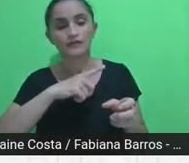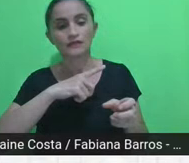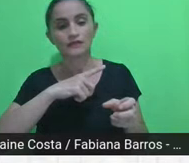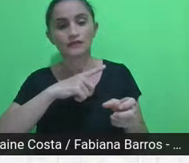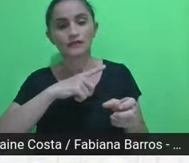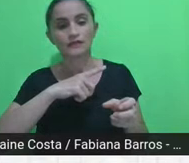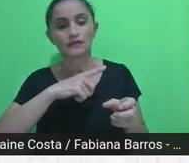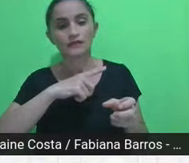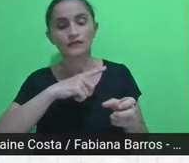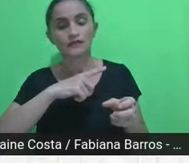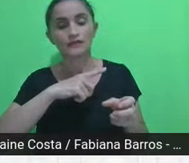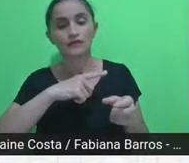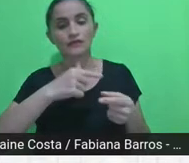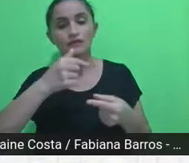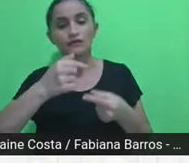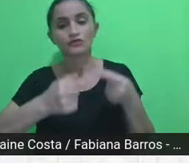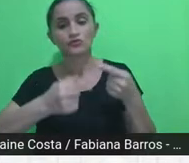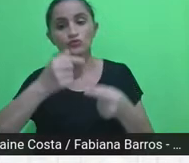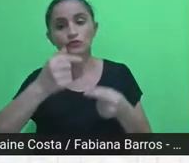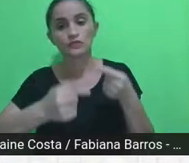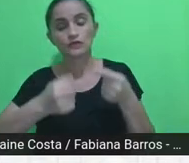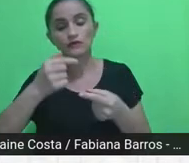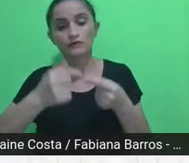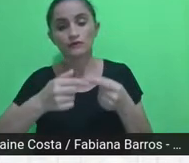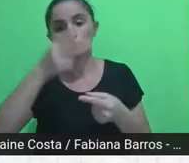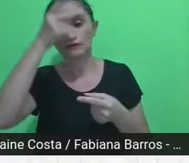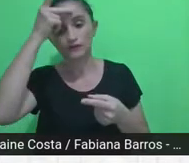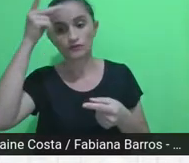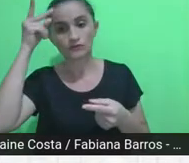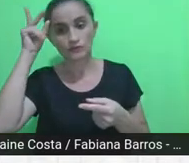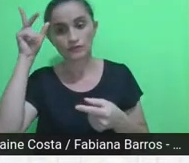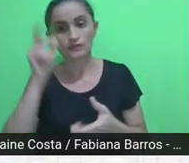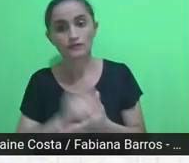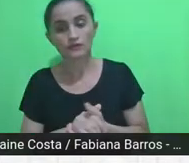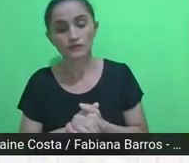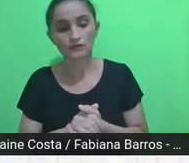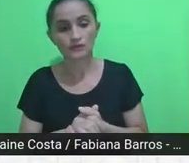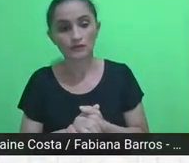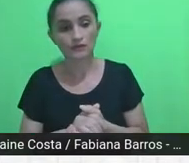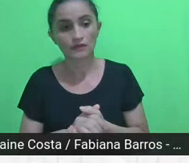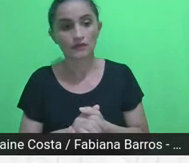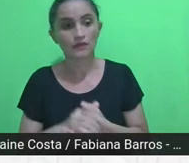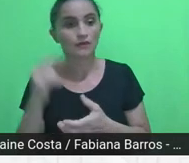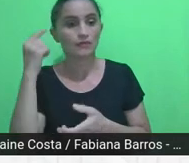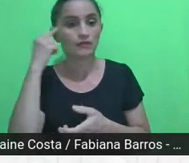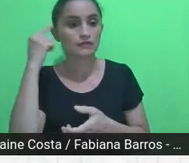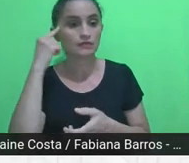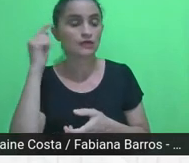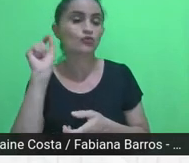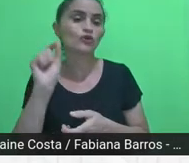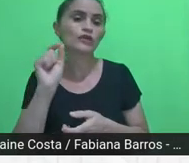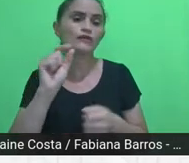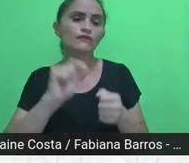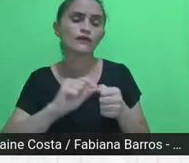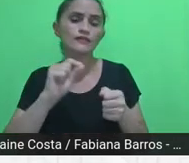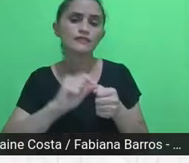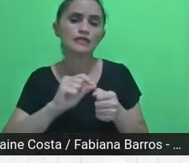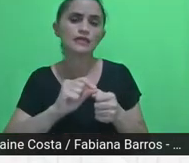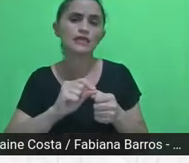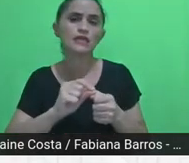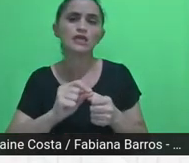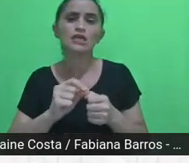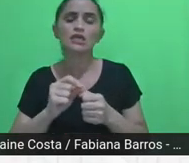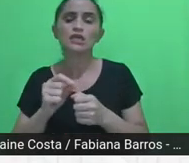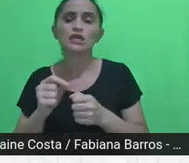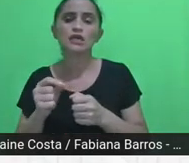discutidas, enfim, do que fazer, identificação de oportunidades e de